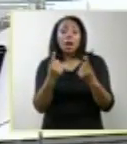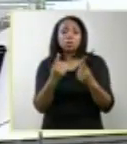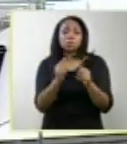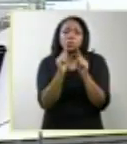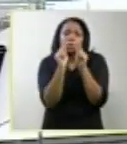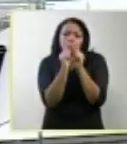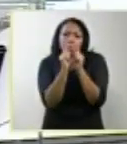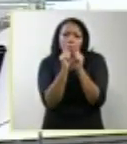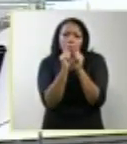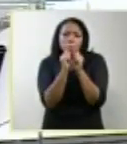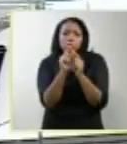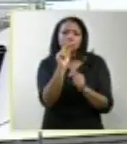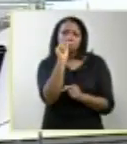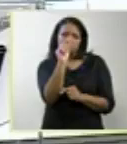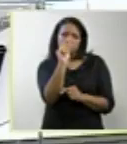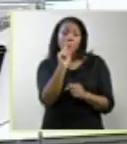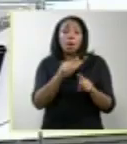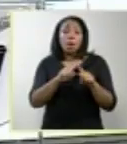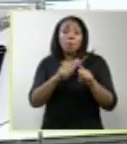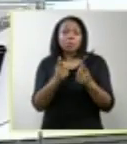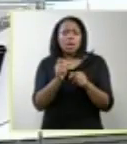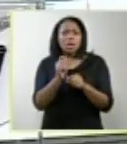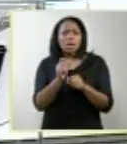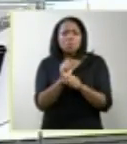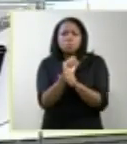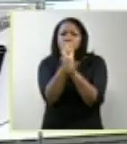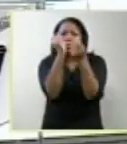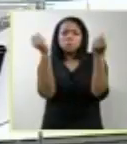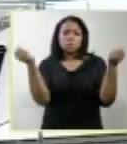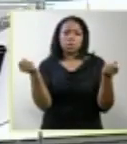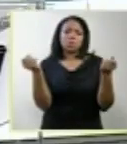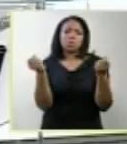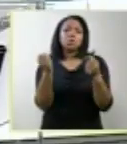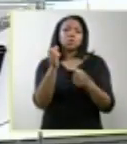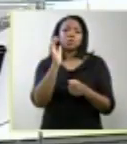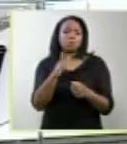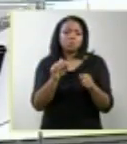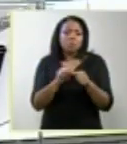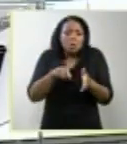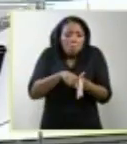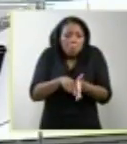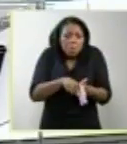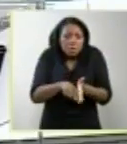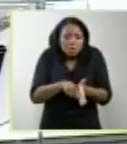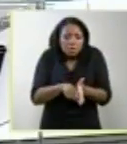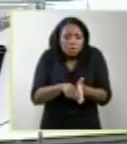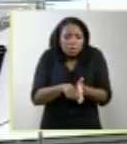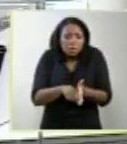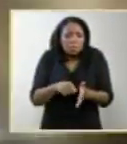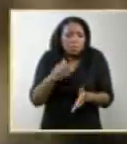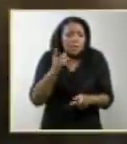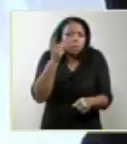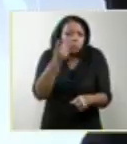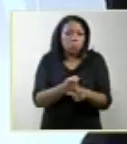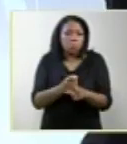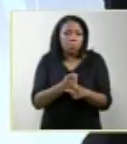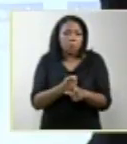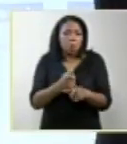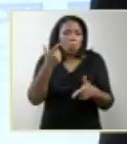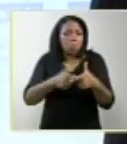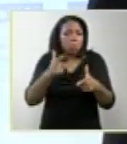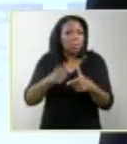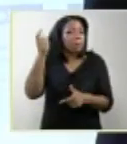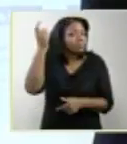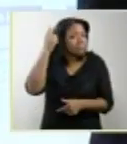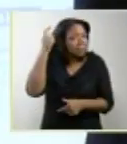tamanho tão diminuto, seria impossível fazermos ainda a investigação da anencefalia. É